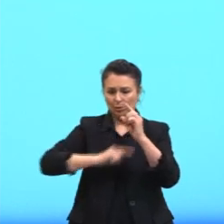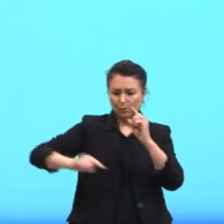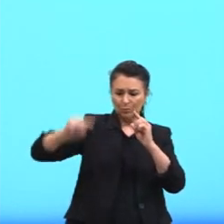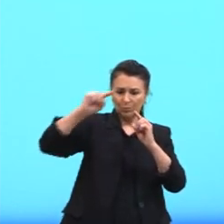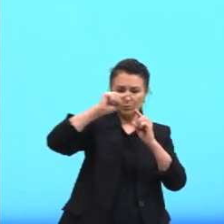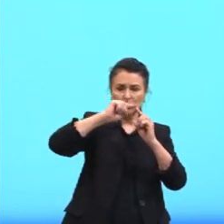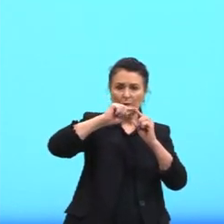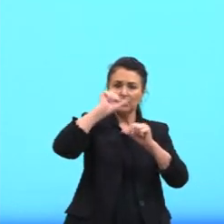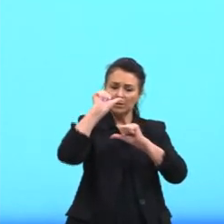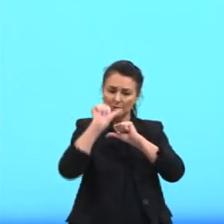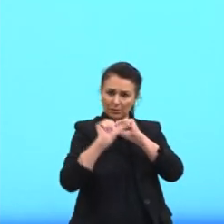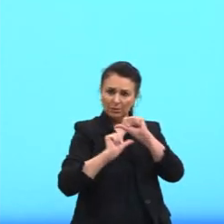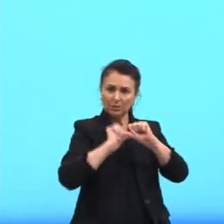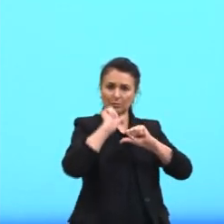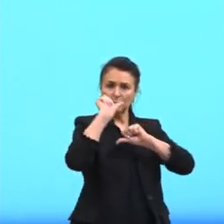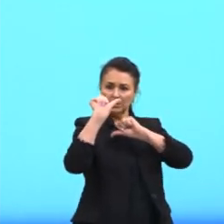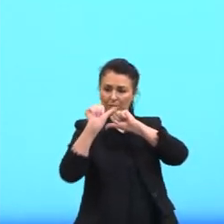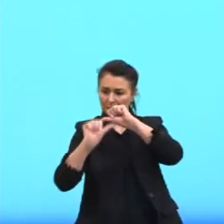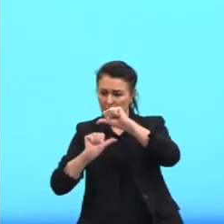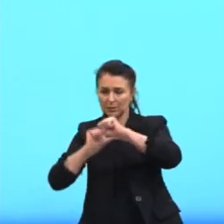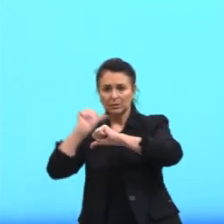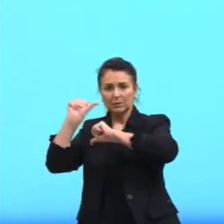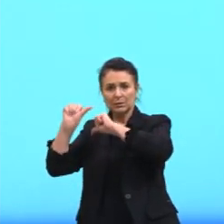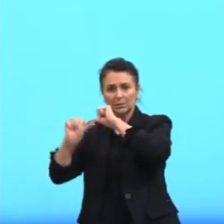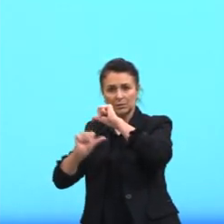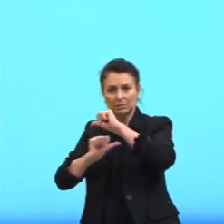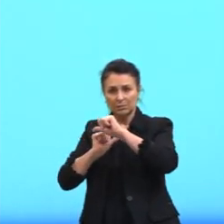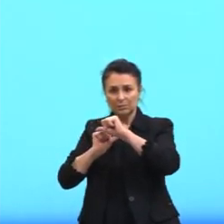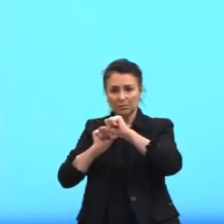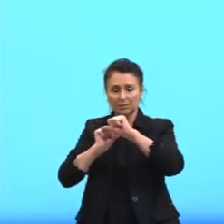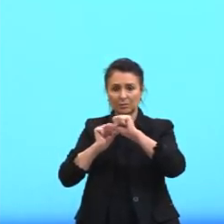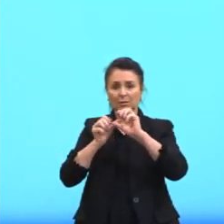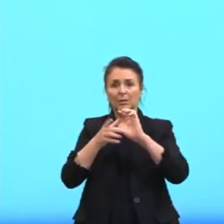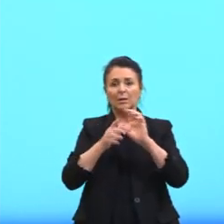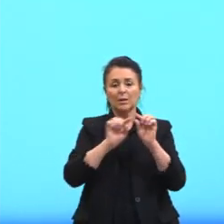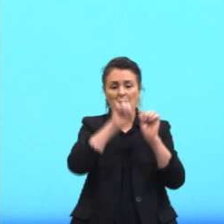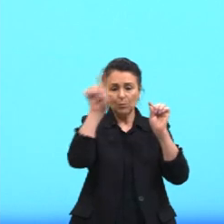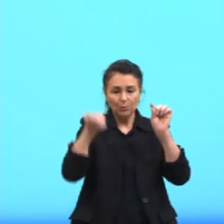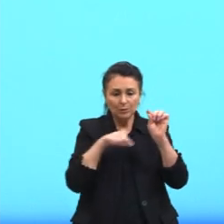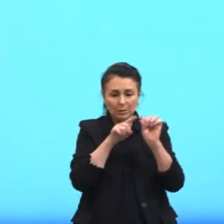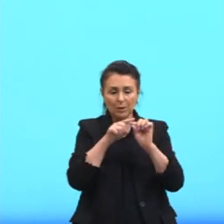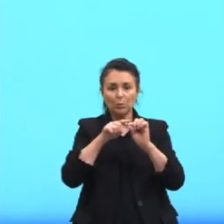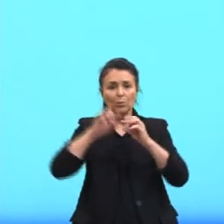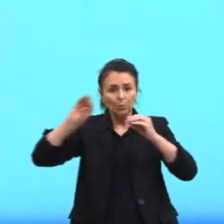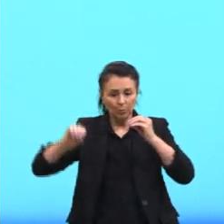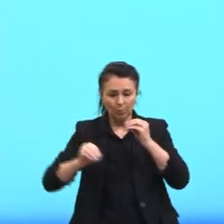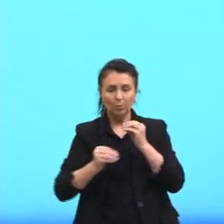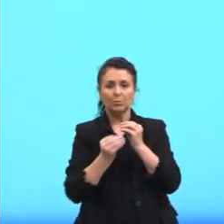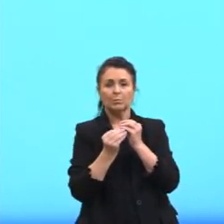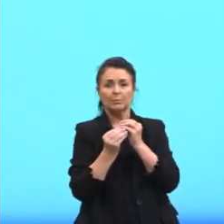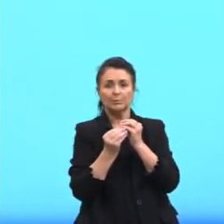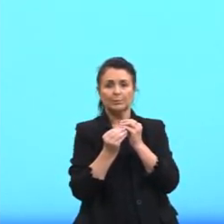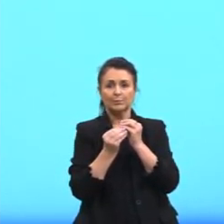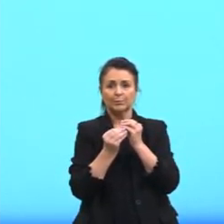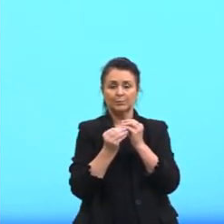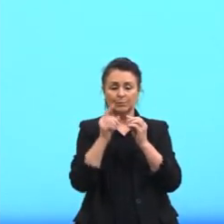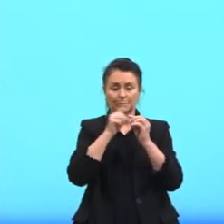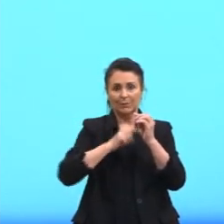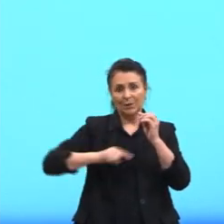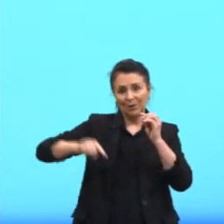pulpa, que se transformam em adulto. Depois o adulto vai liberar os ovos e assim por diante. Então, isso aqui é a